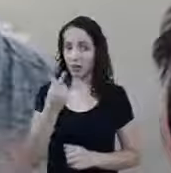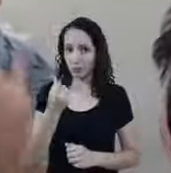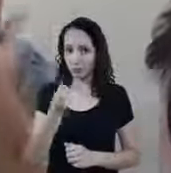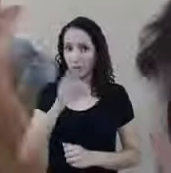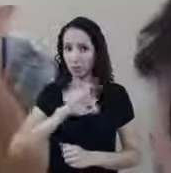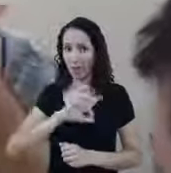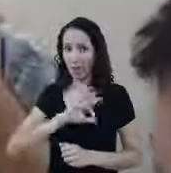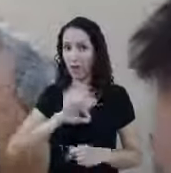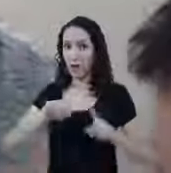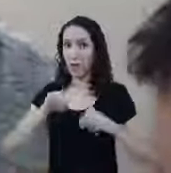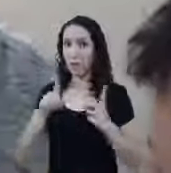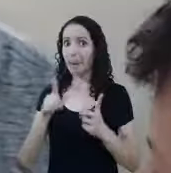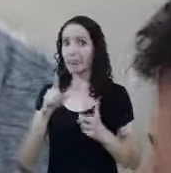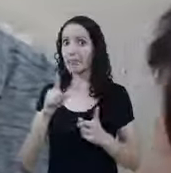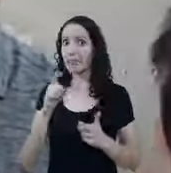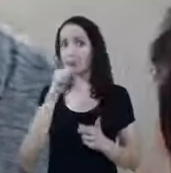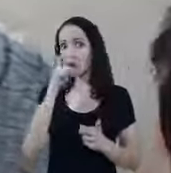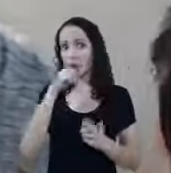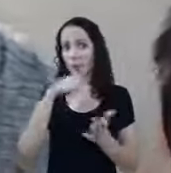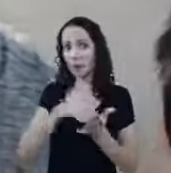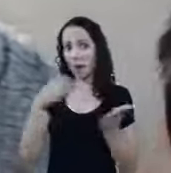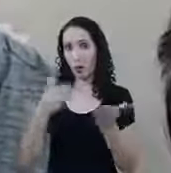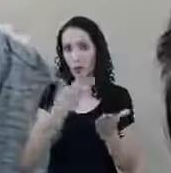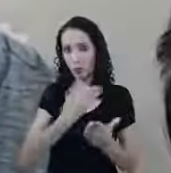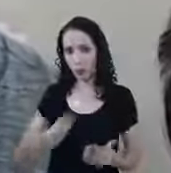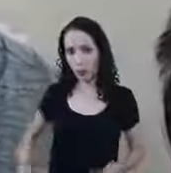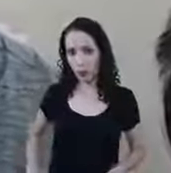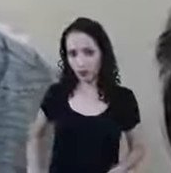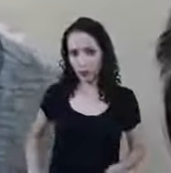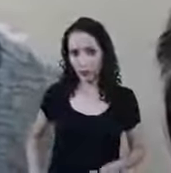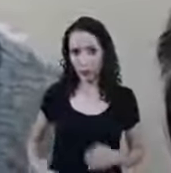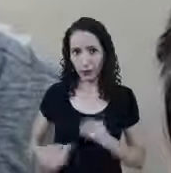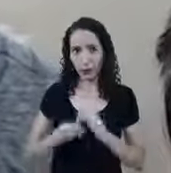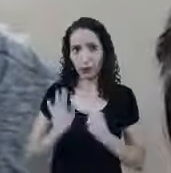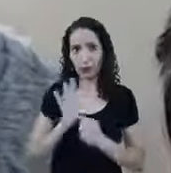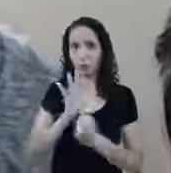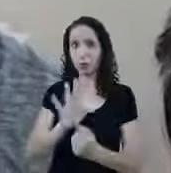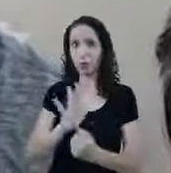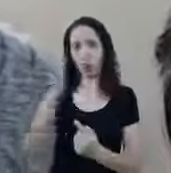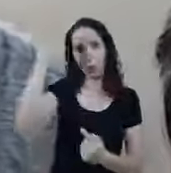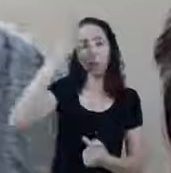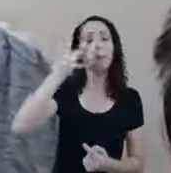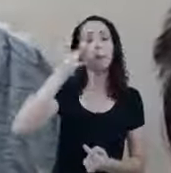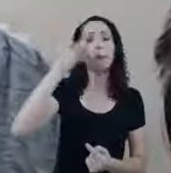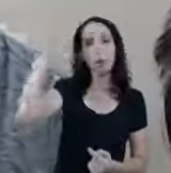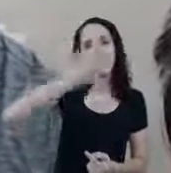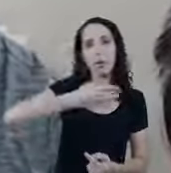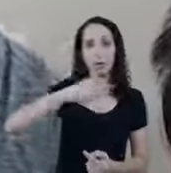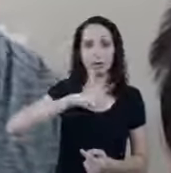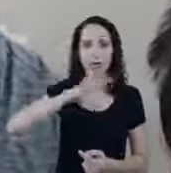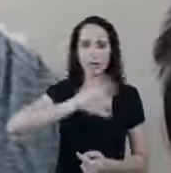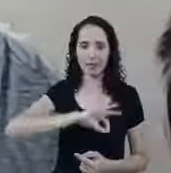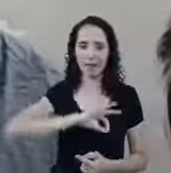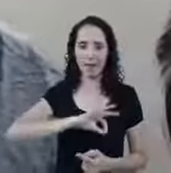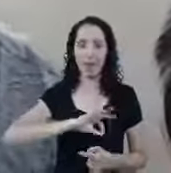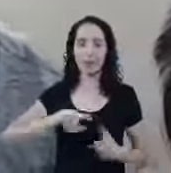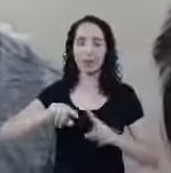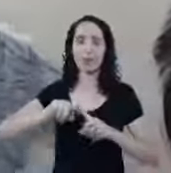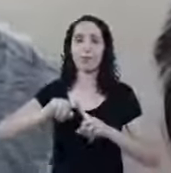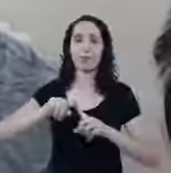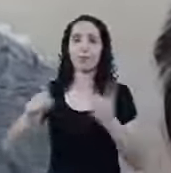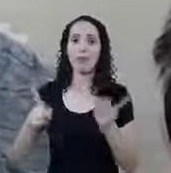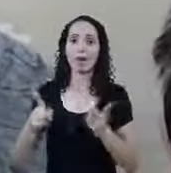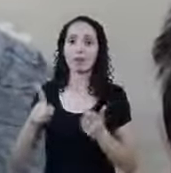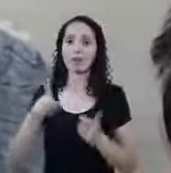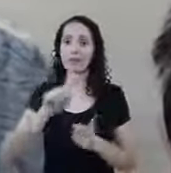momento Então Até porque O que eu ia dizer É o seguinte Nós atendemos uma massa Que não tem esclarecimento Nós